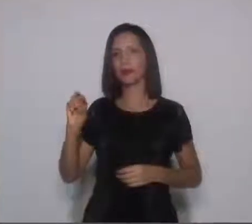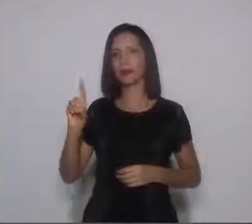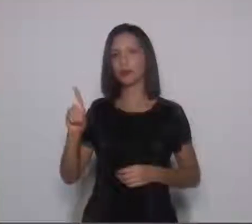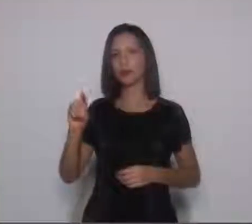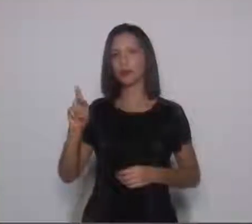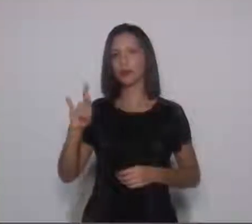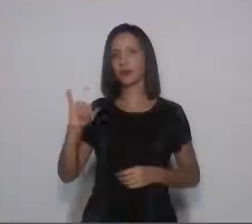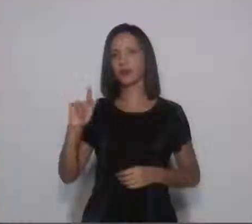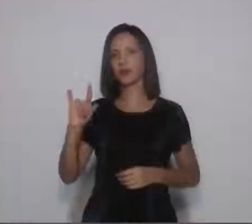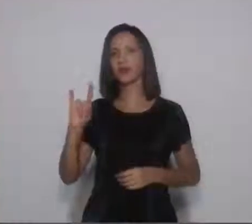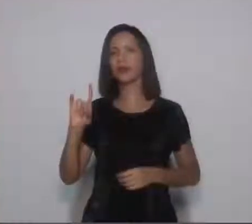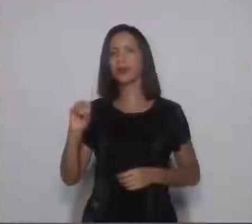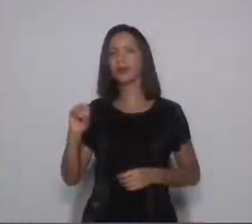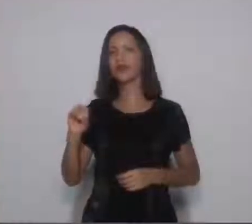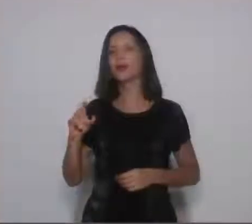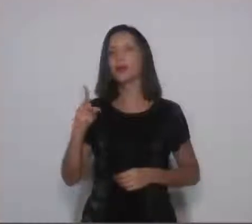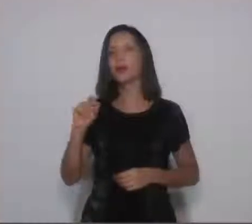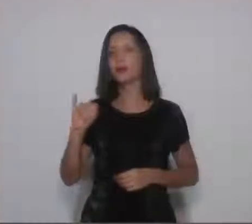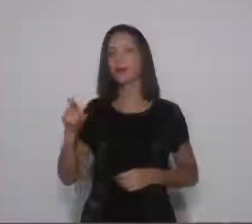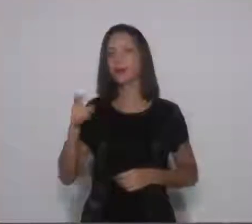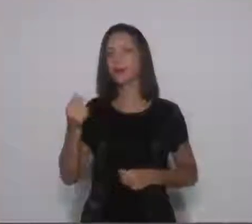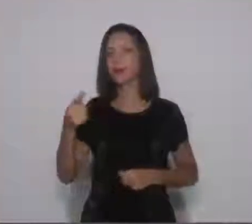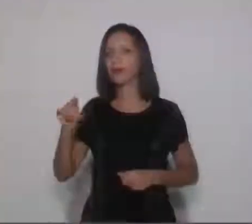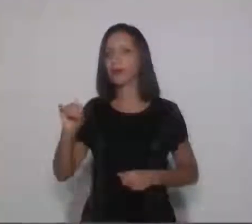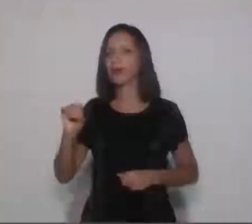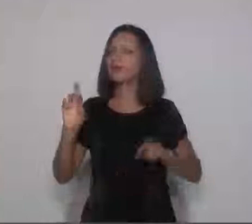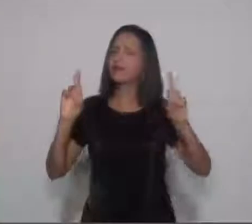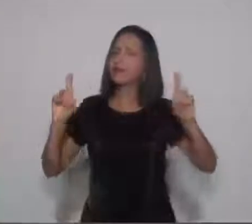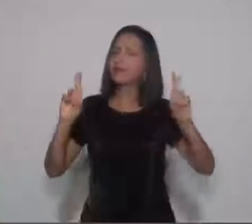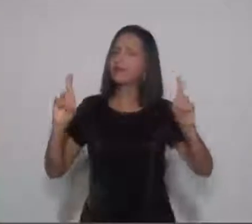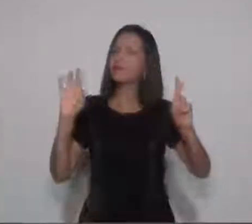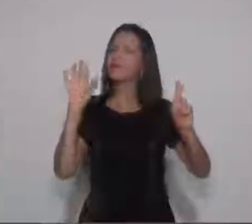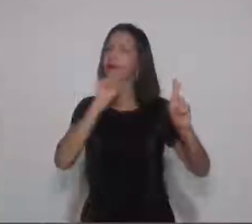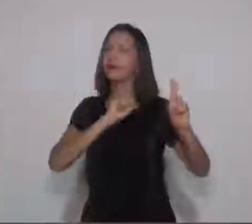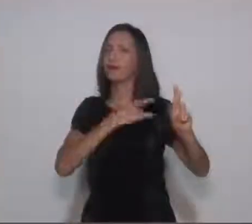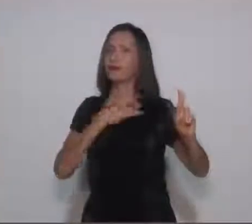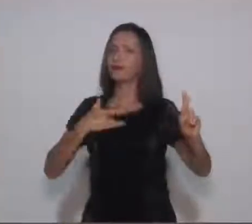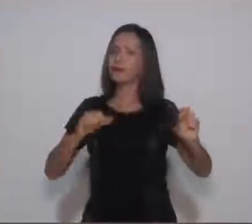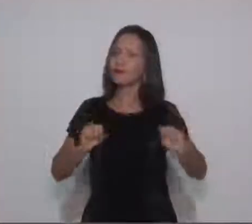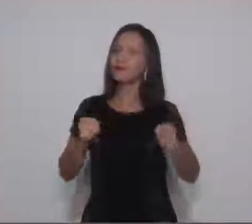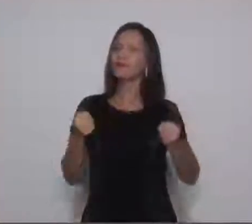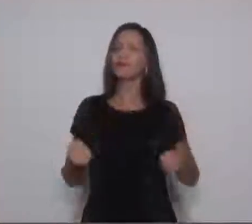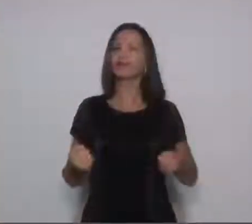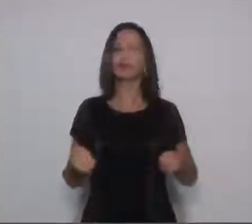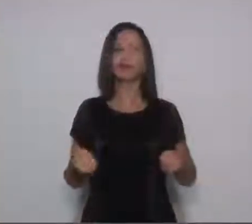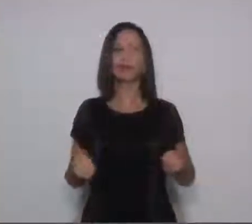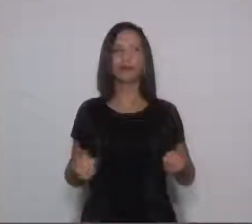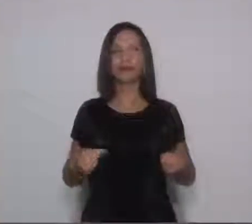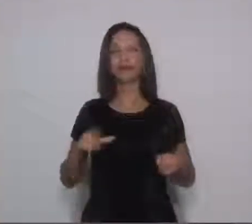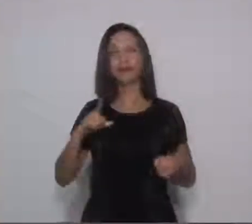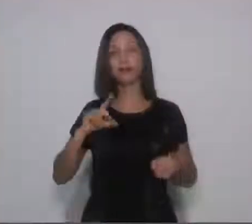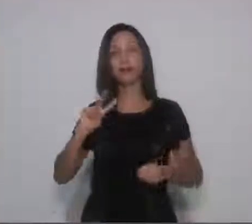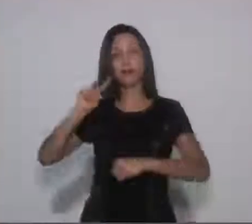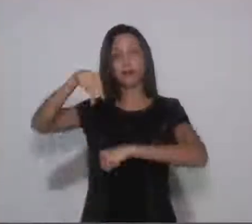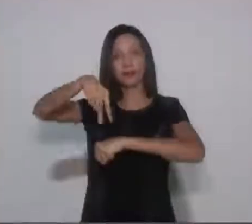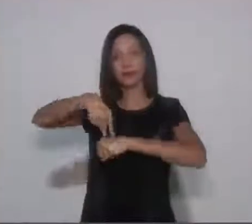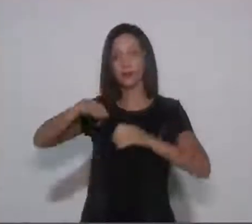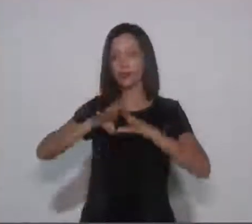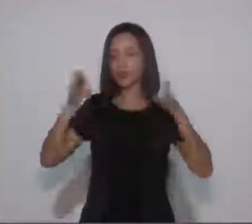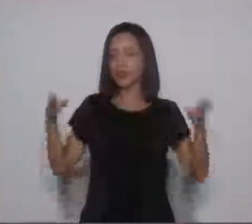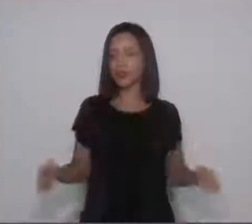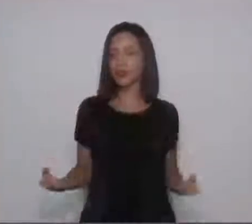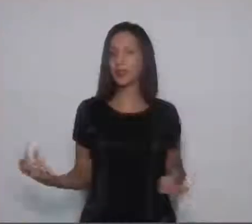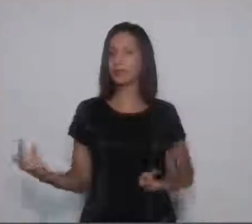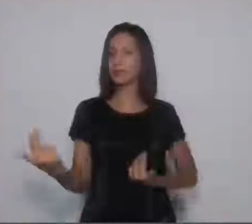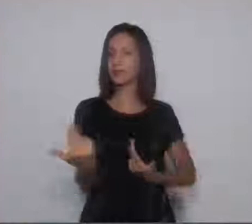recuperação seja breve. Venho nessa tribuna para convidar a todos os vereadores, assim